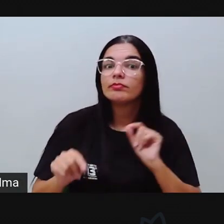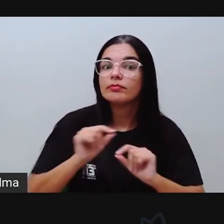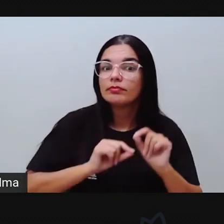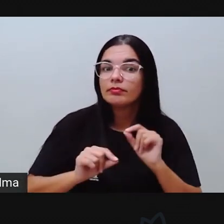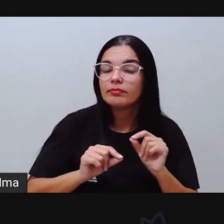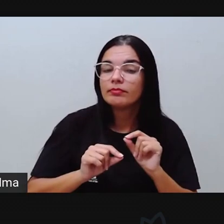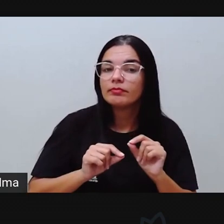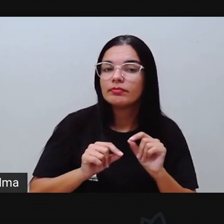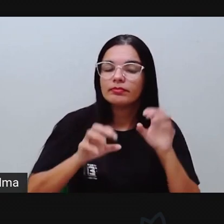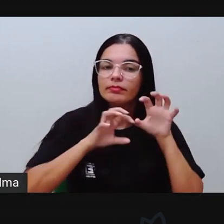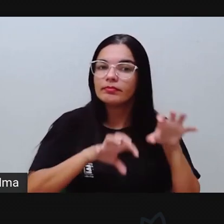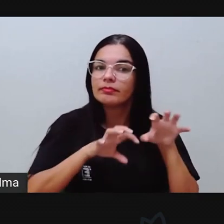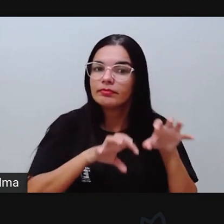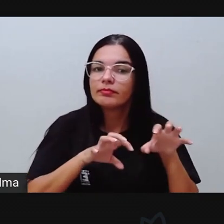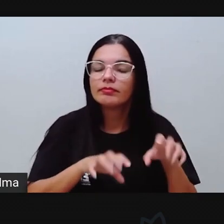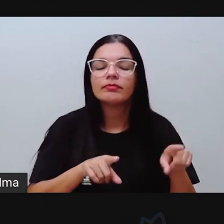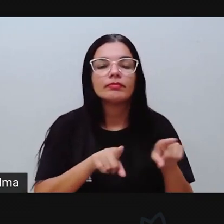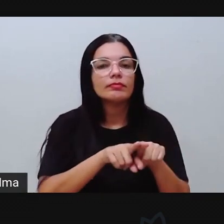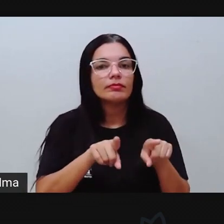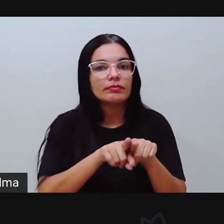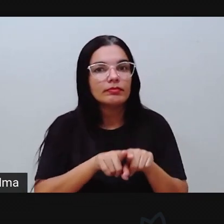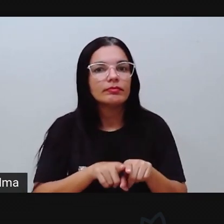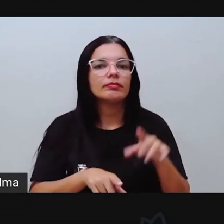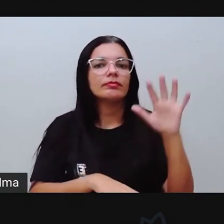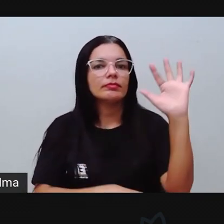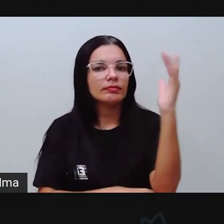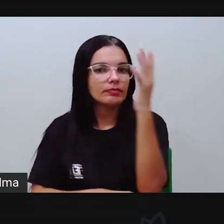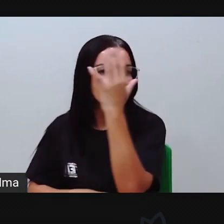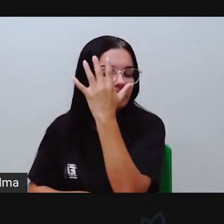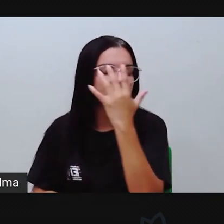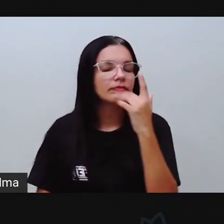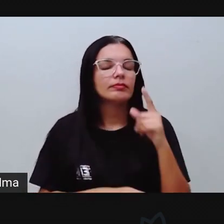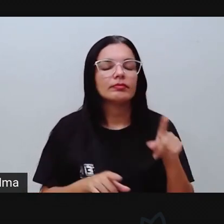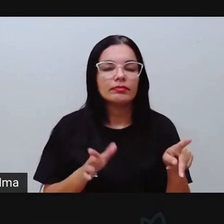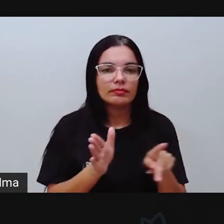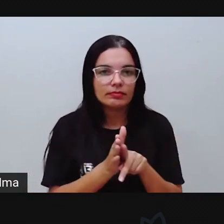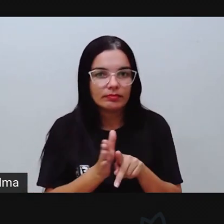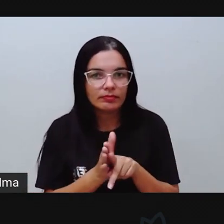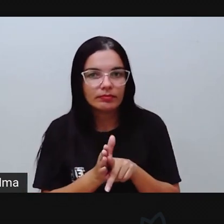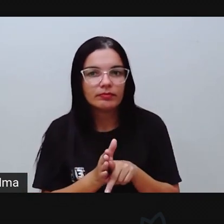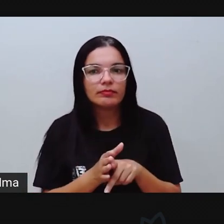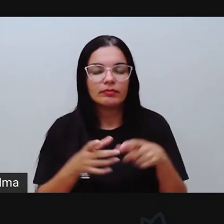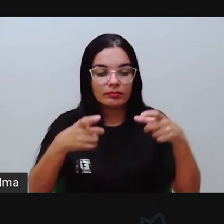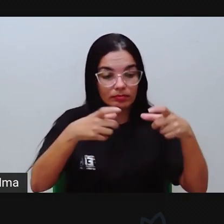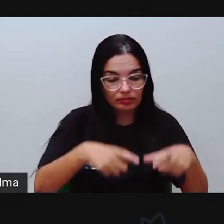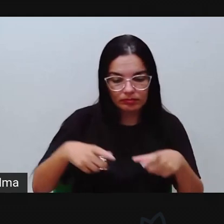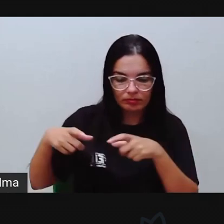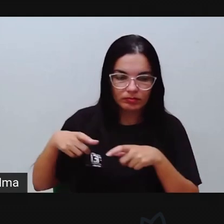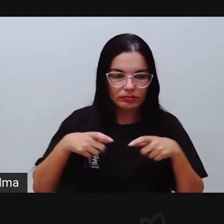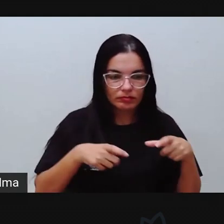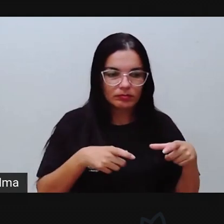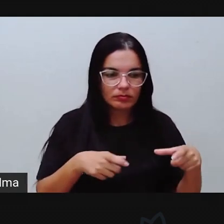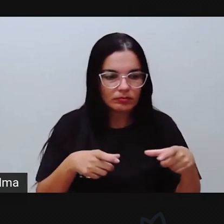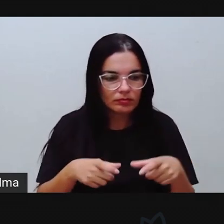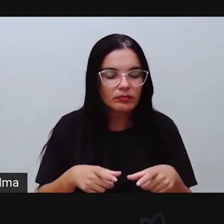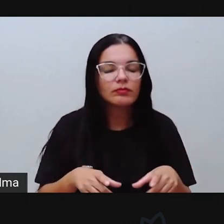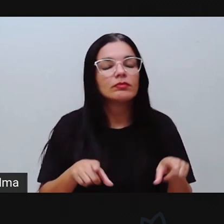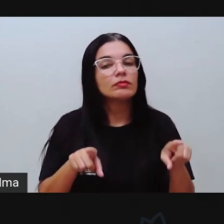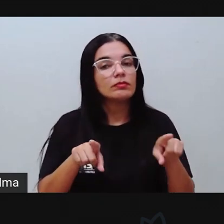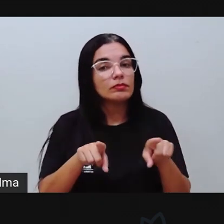não somente na natureza em si, né, prejudicar a própria natureza quando a gente vai